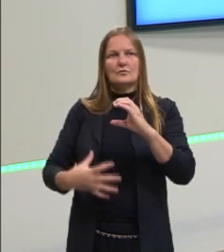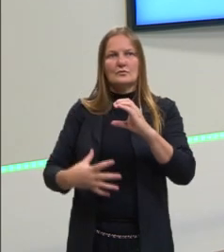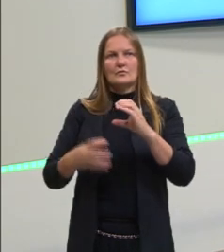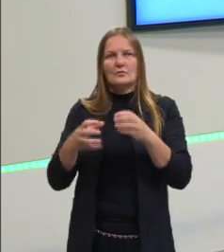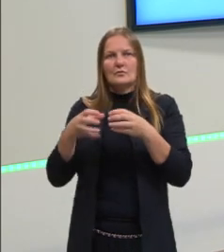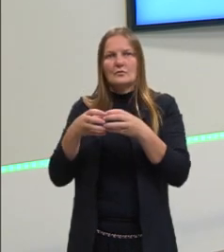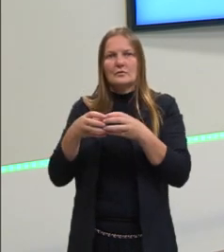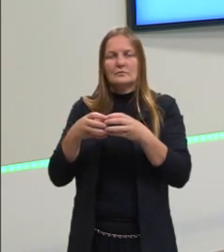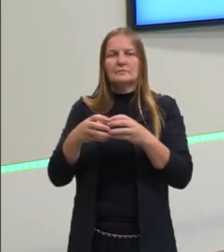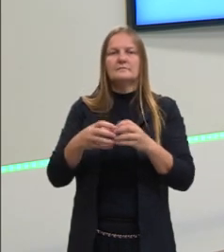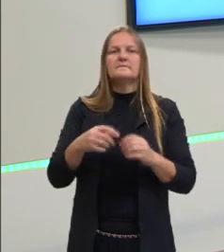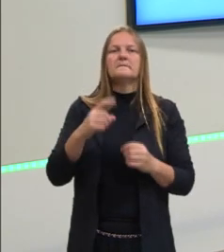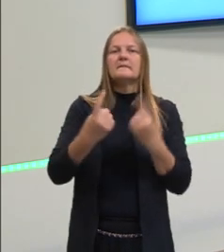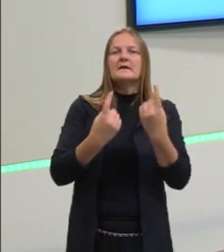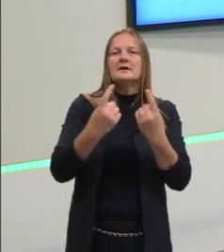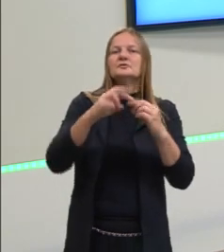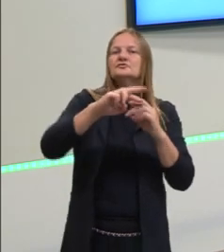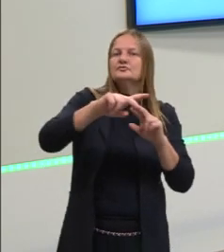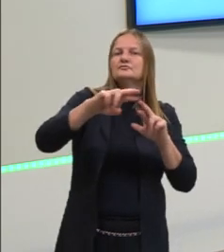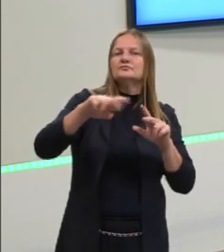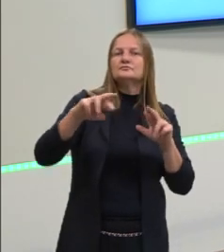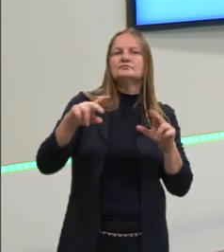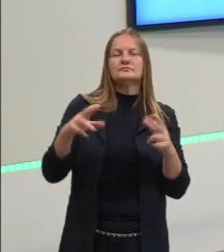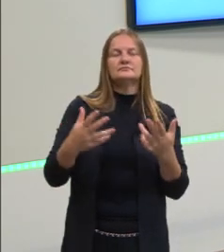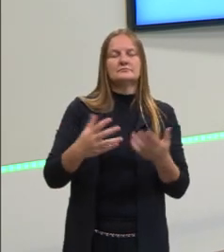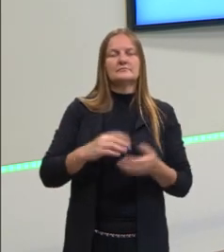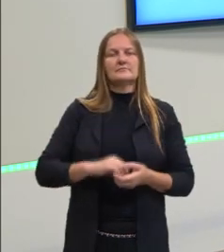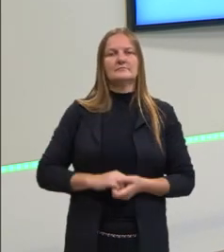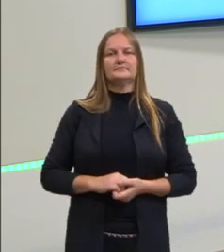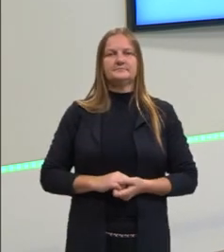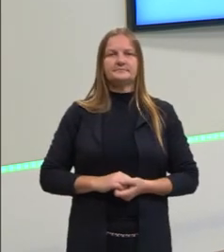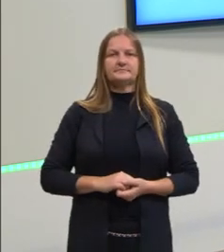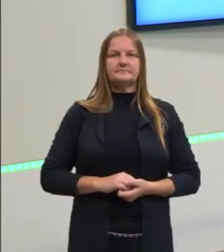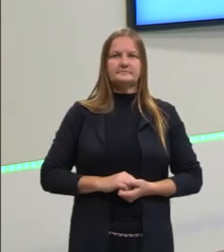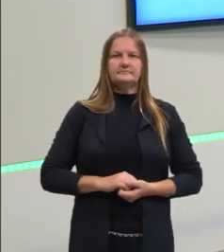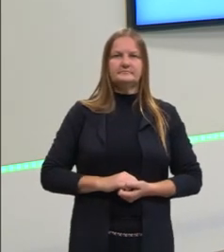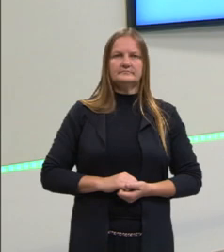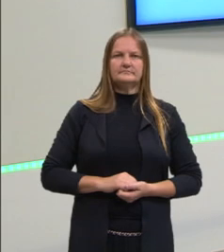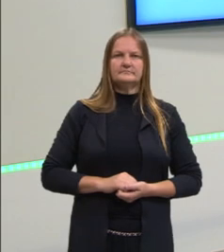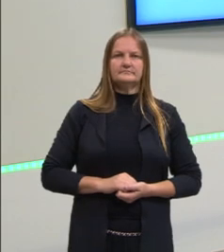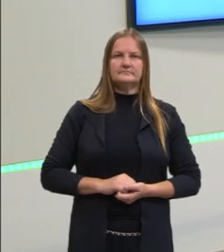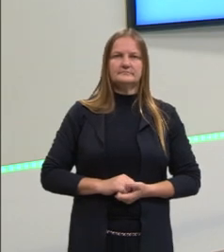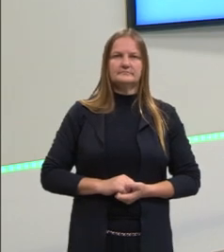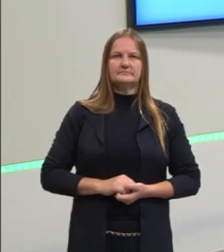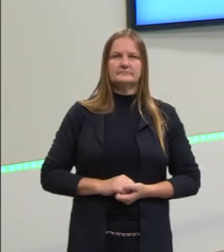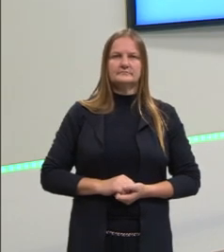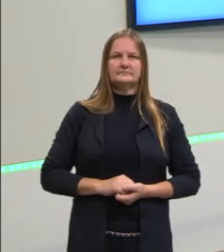gostam de música asiática, e outro determinado grupo de pessoas que gostam, então, de um estilo musical diferente.